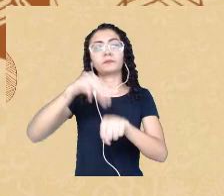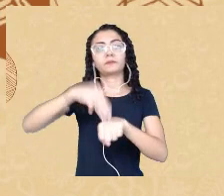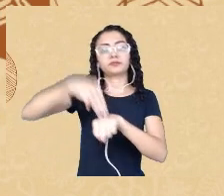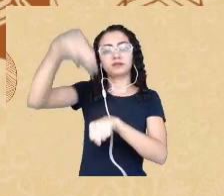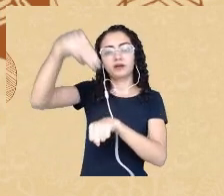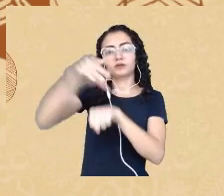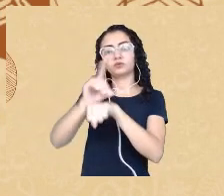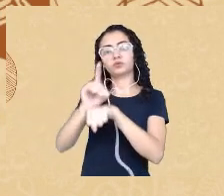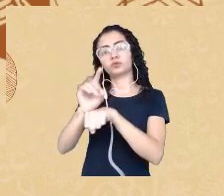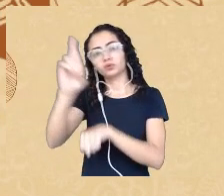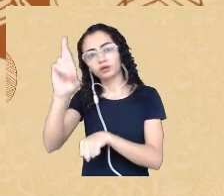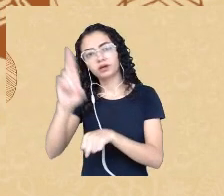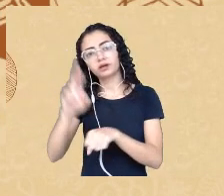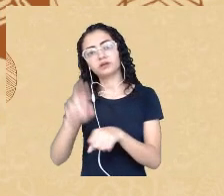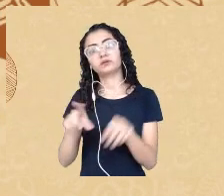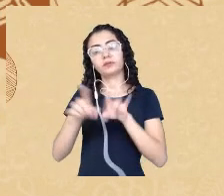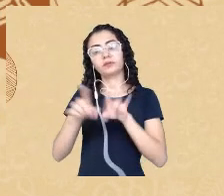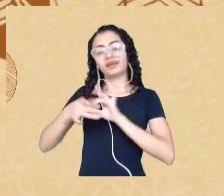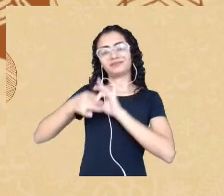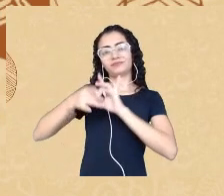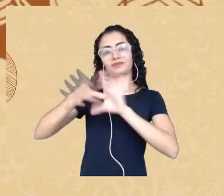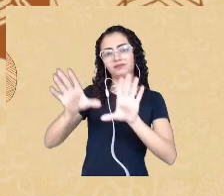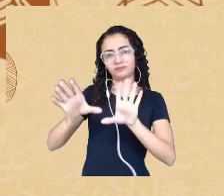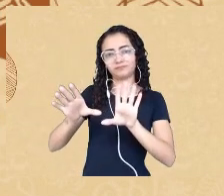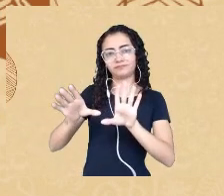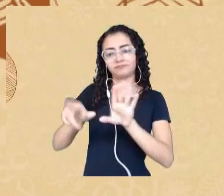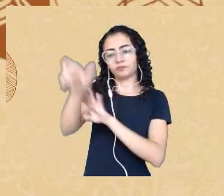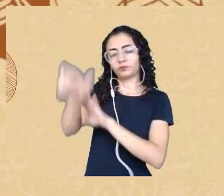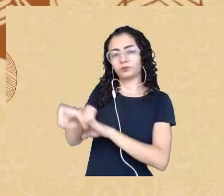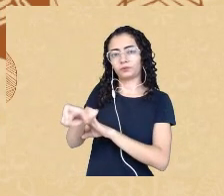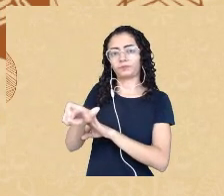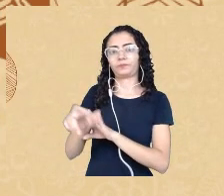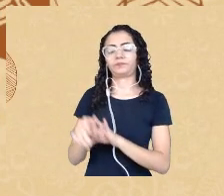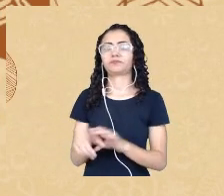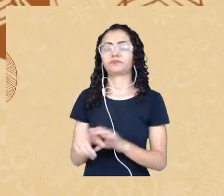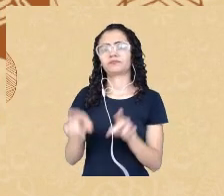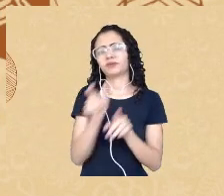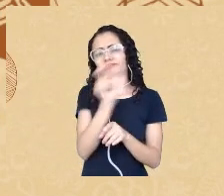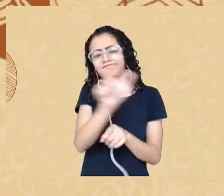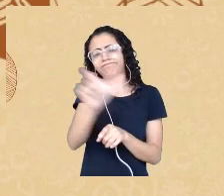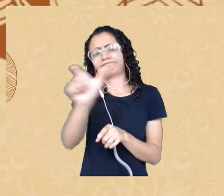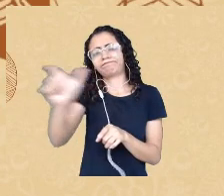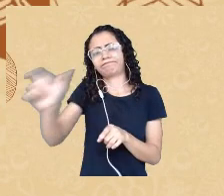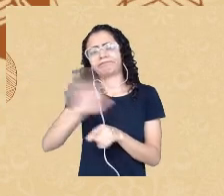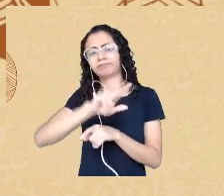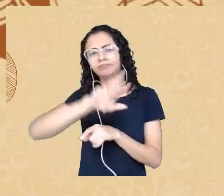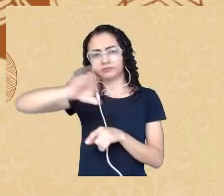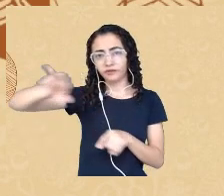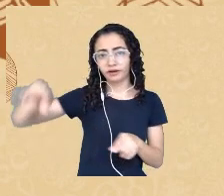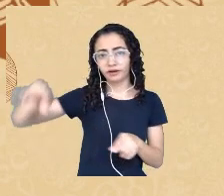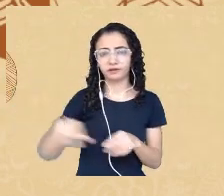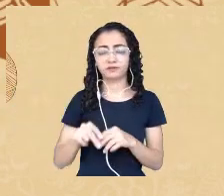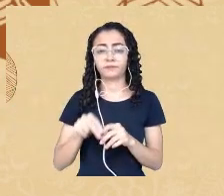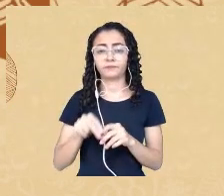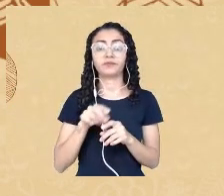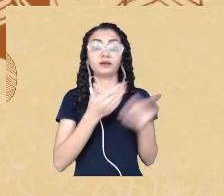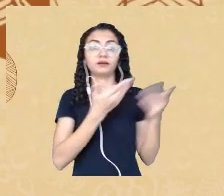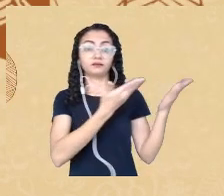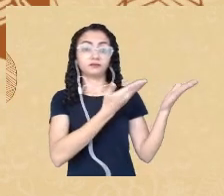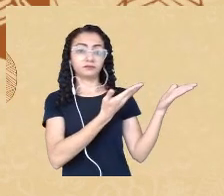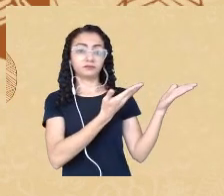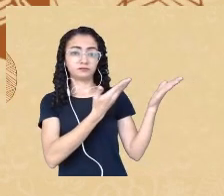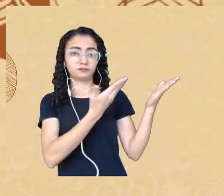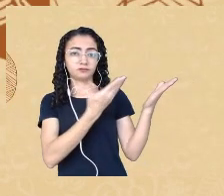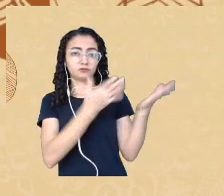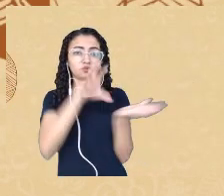consentimento entre outras palavras esse núcleo aqui é o núcleo que nós consideramos mais relevante para o contexto